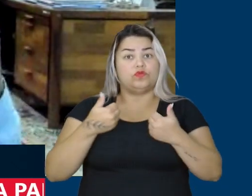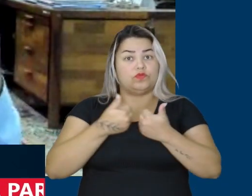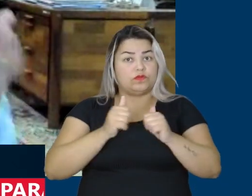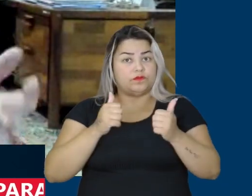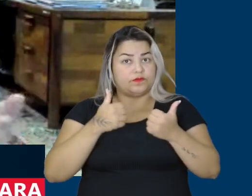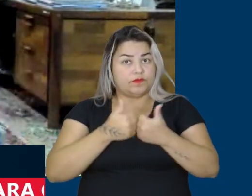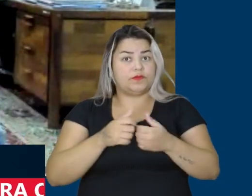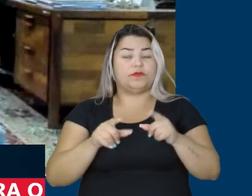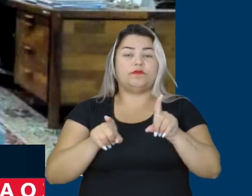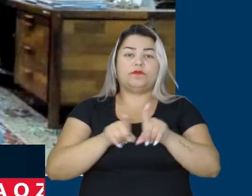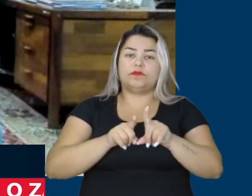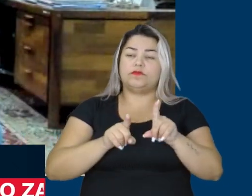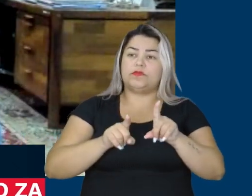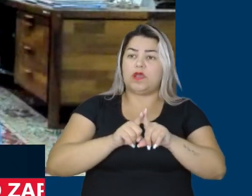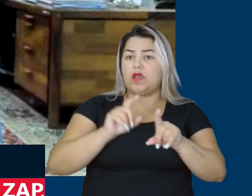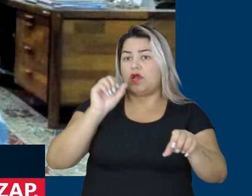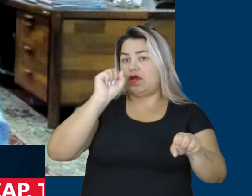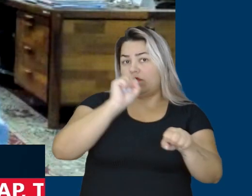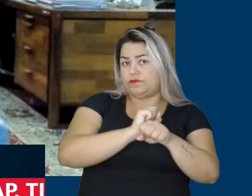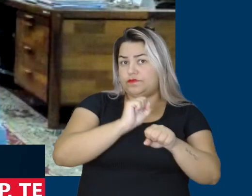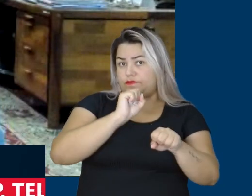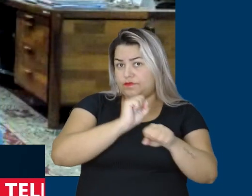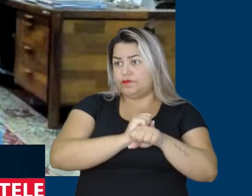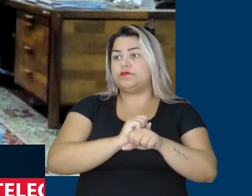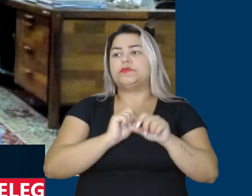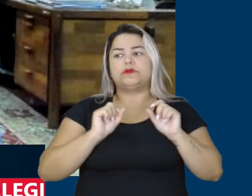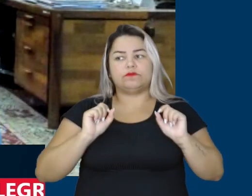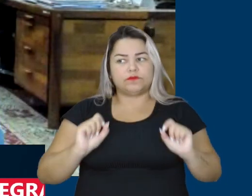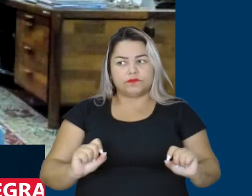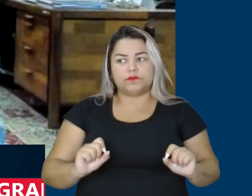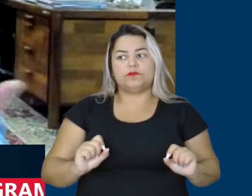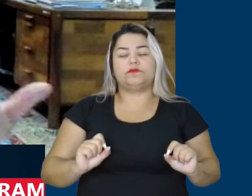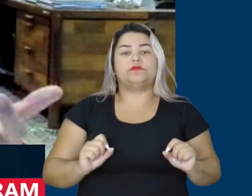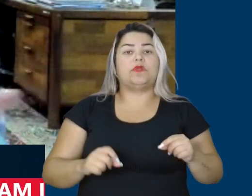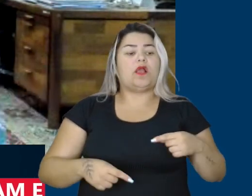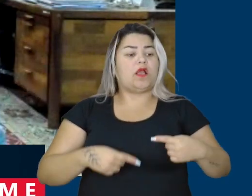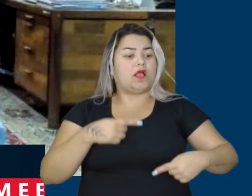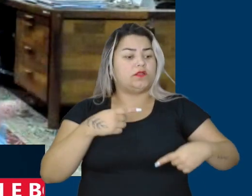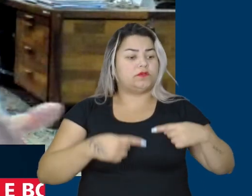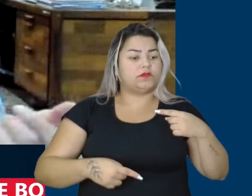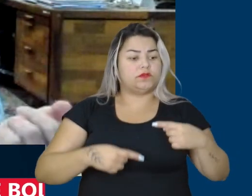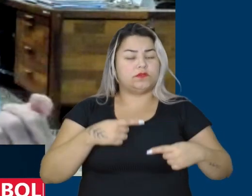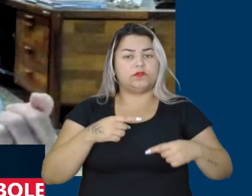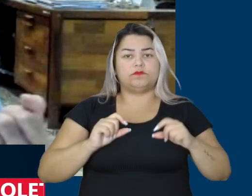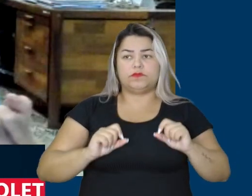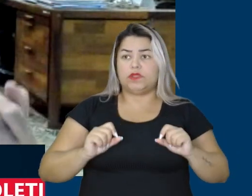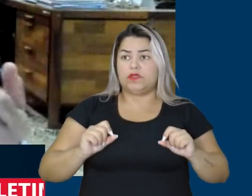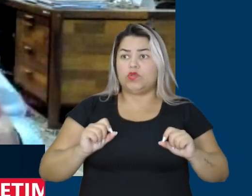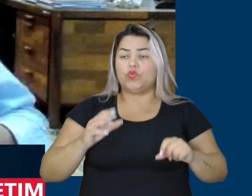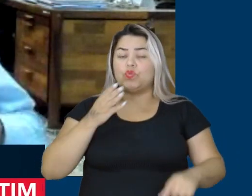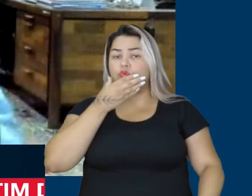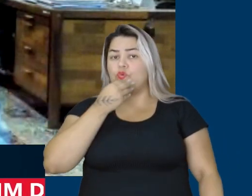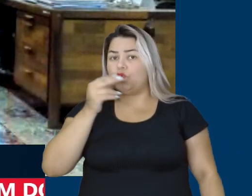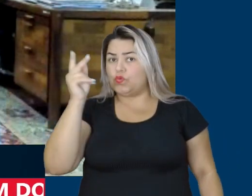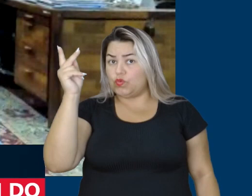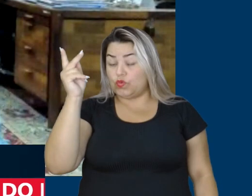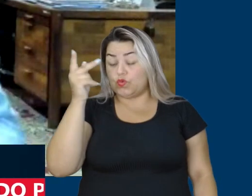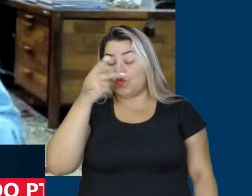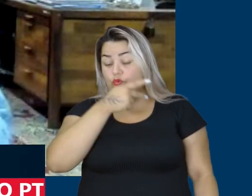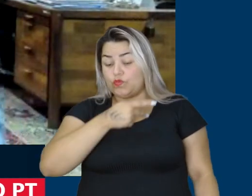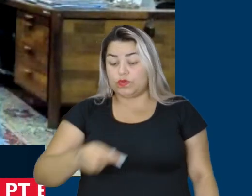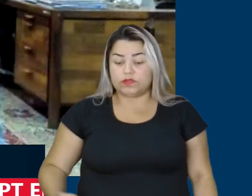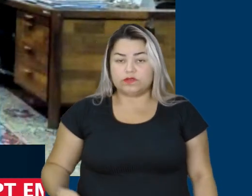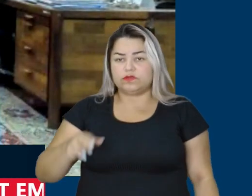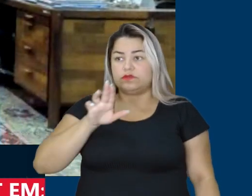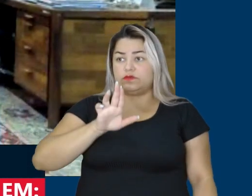da retomada das obras paradas. Então, essa dinâmica transversal que o presidente Lula implanta no